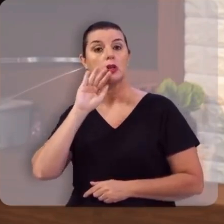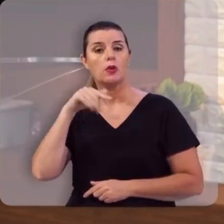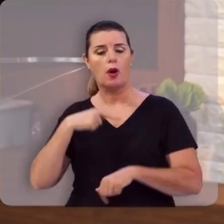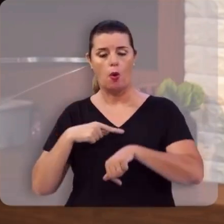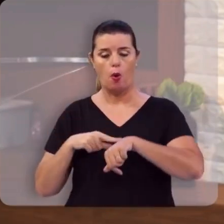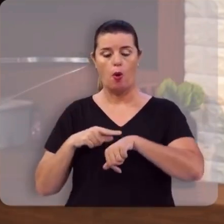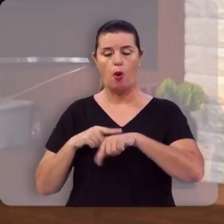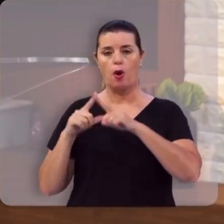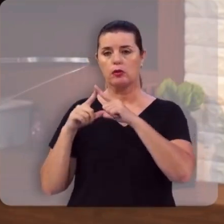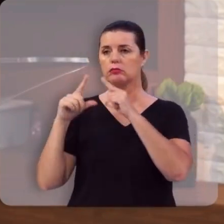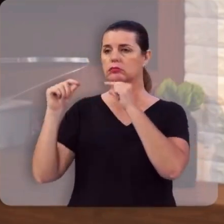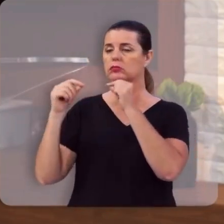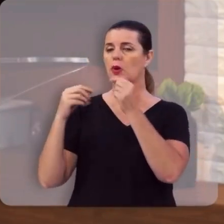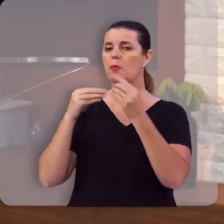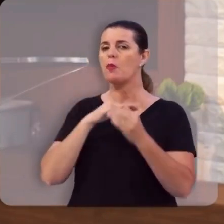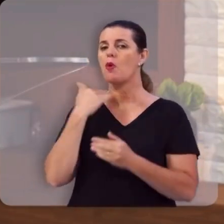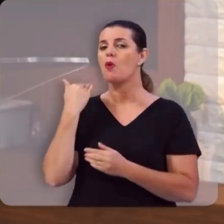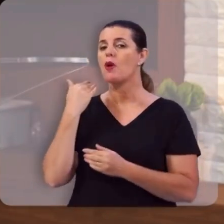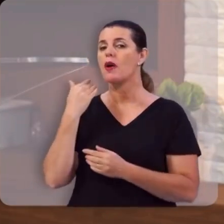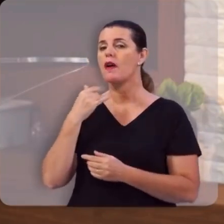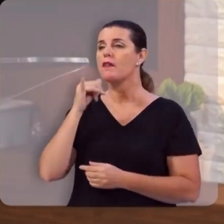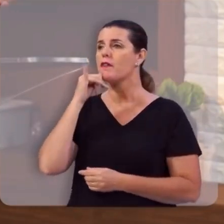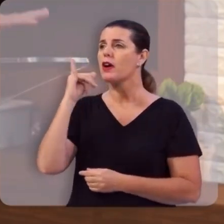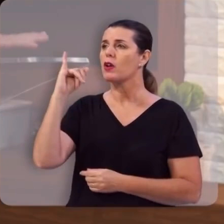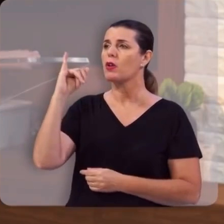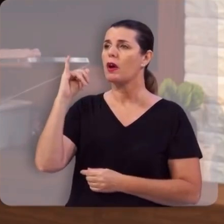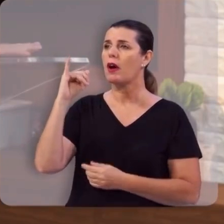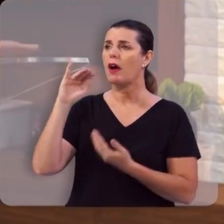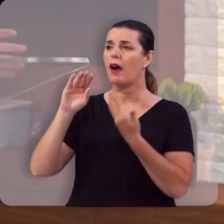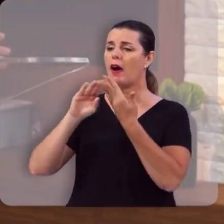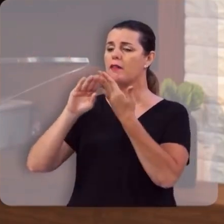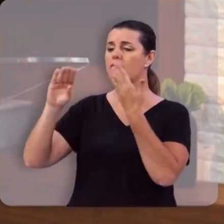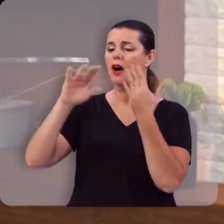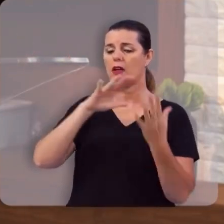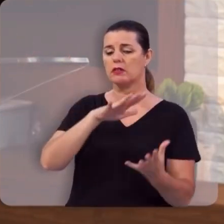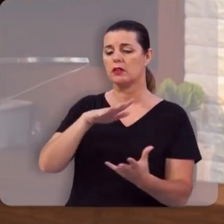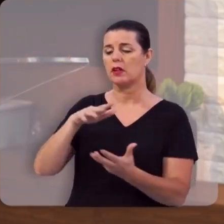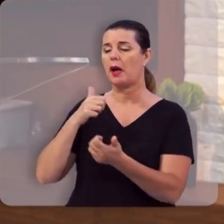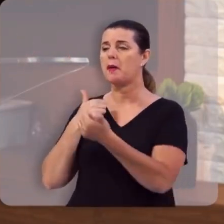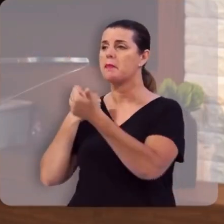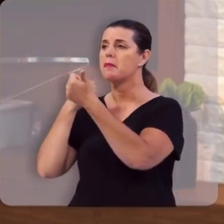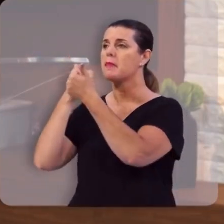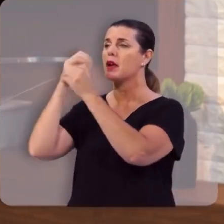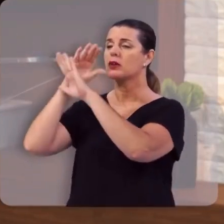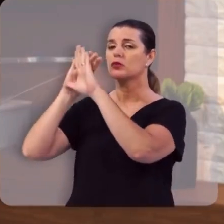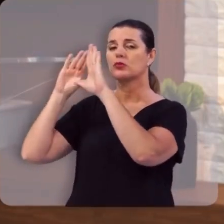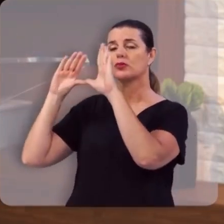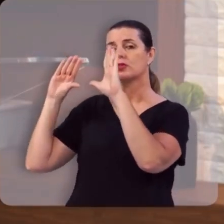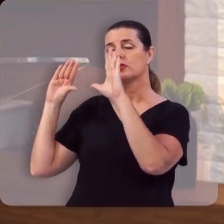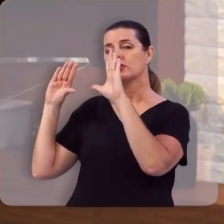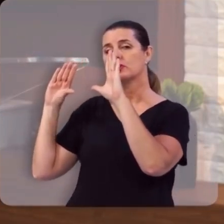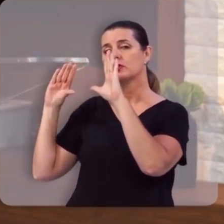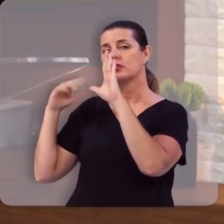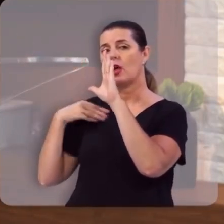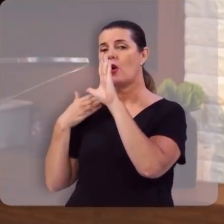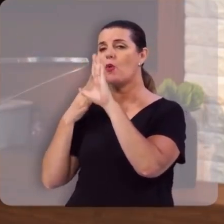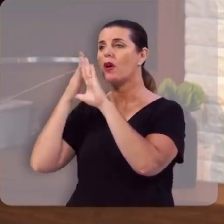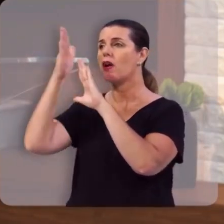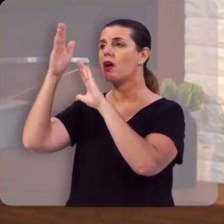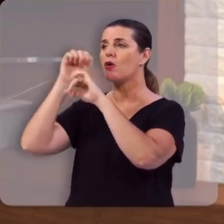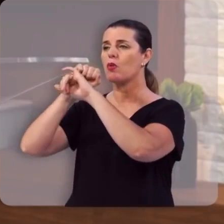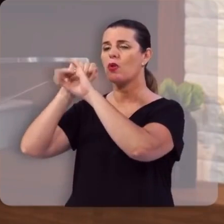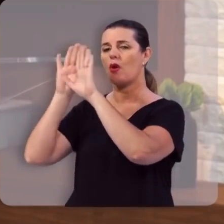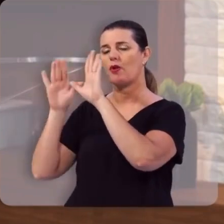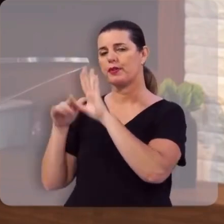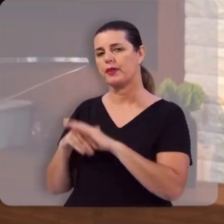estava partindo para o Senhor, ele disse, afasta-se a terra, aproxima-se o céu, eu estou entrando